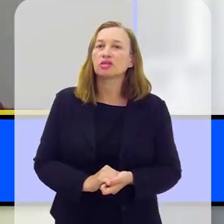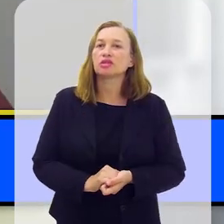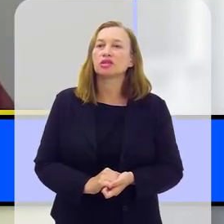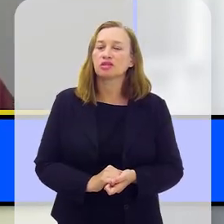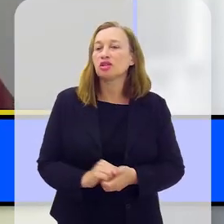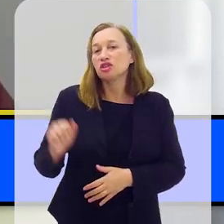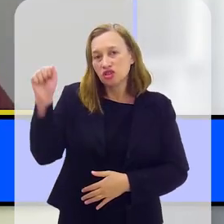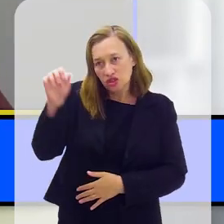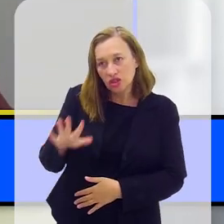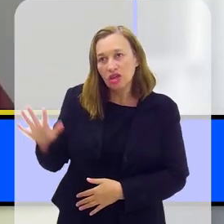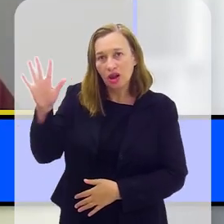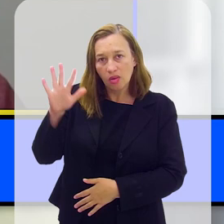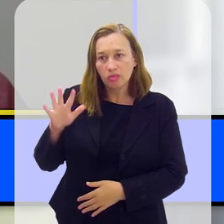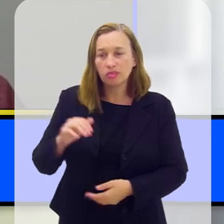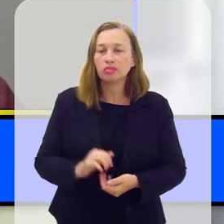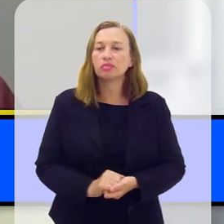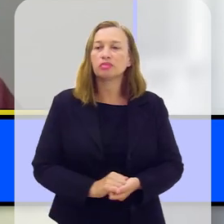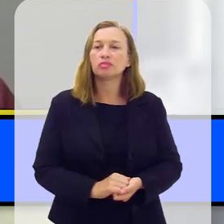de uma forma geral,